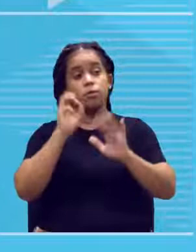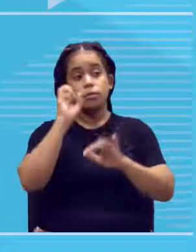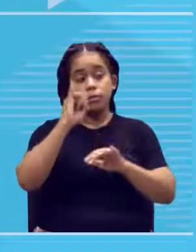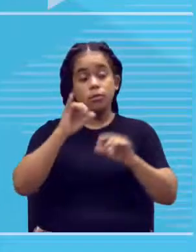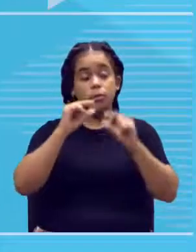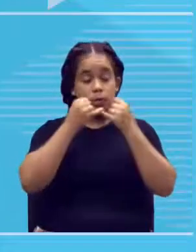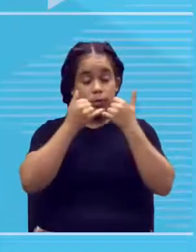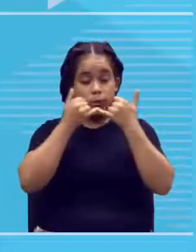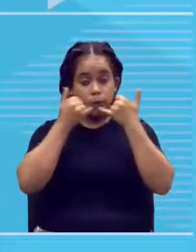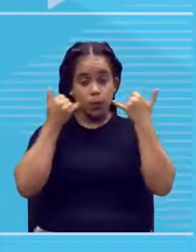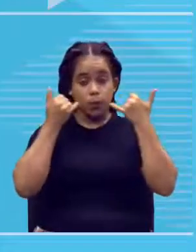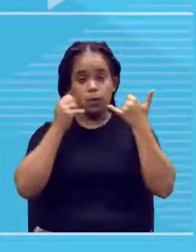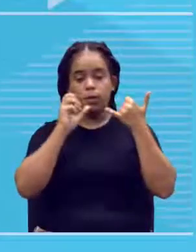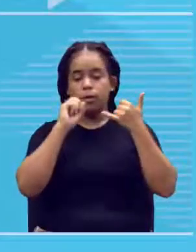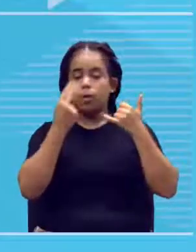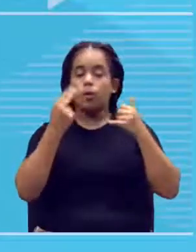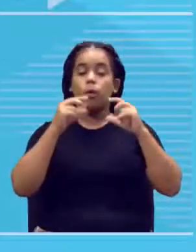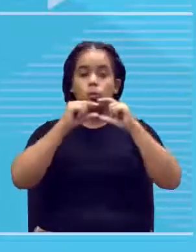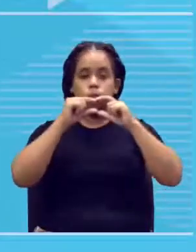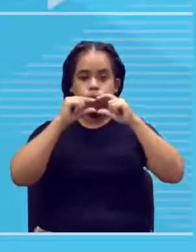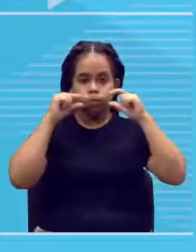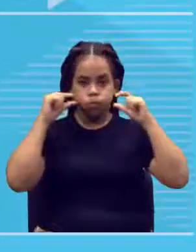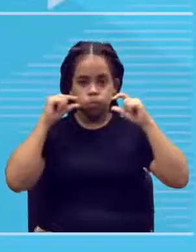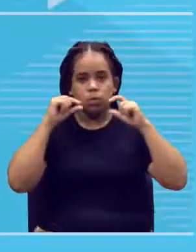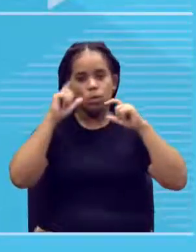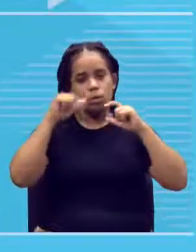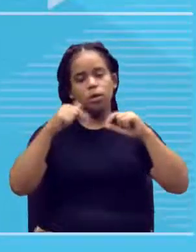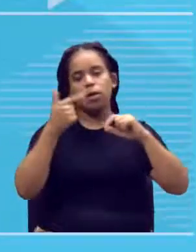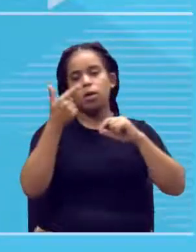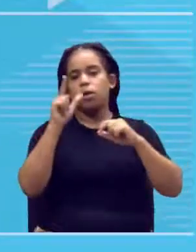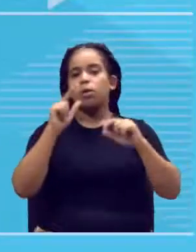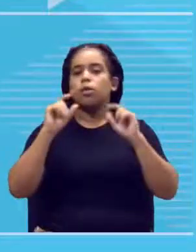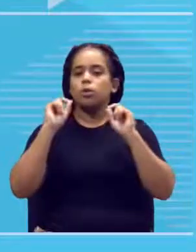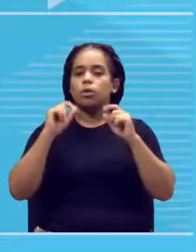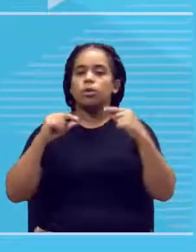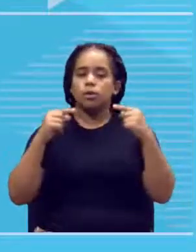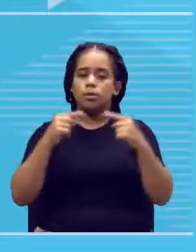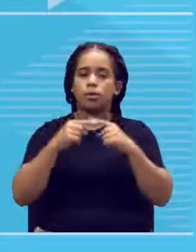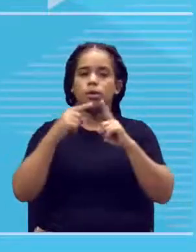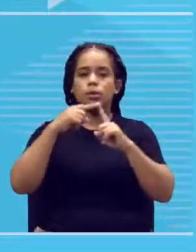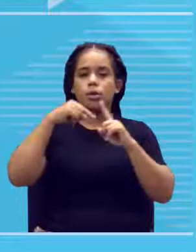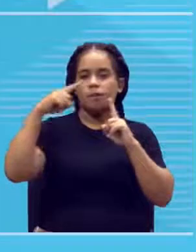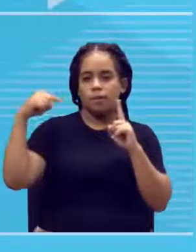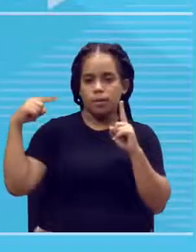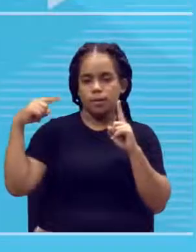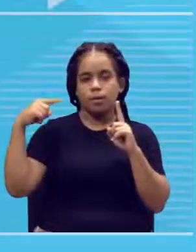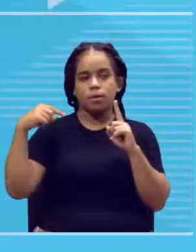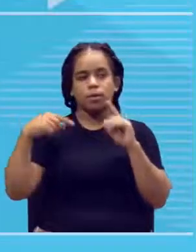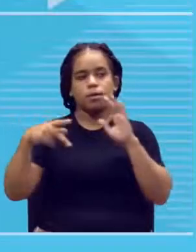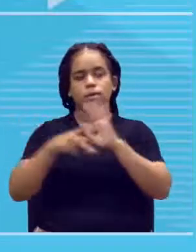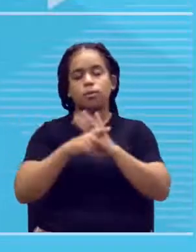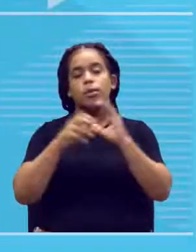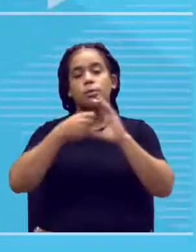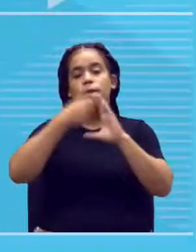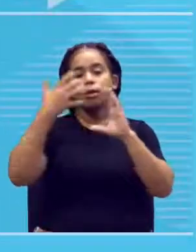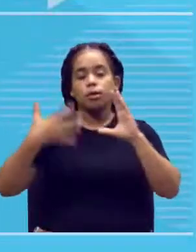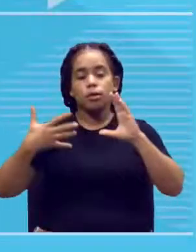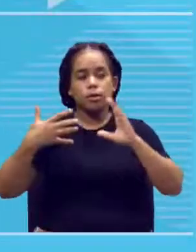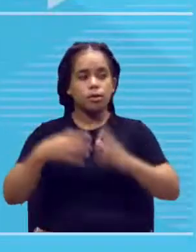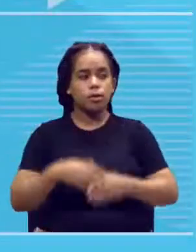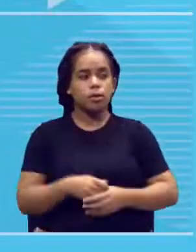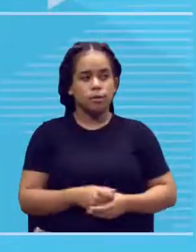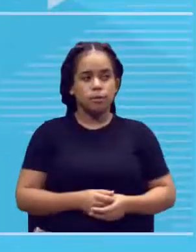lábio é fino ou se o lábio é grosso, aí já é uma variação dessa característica.